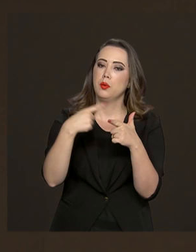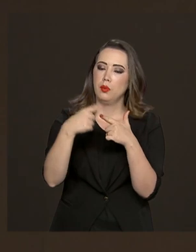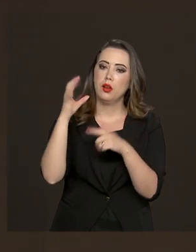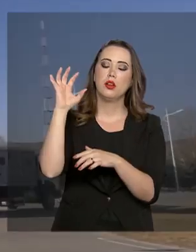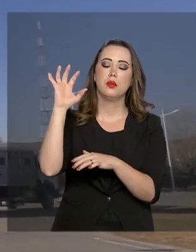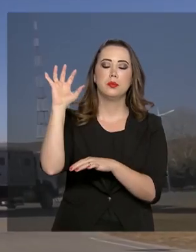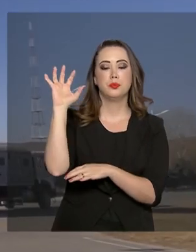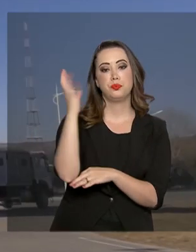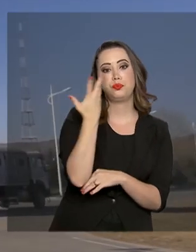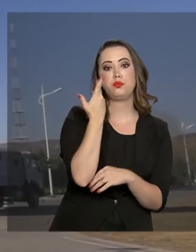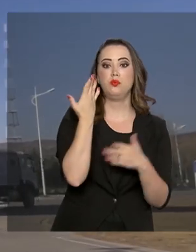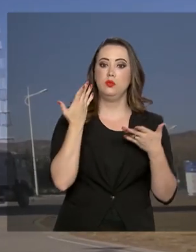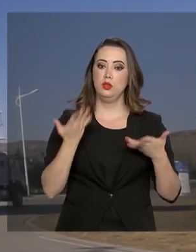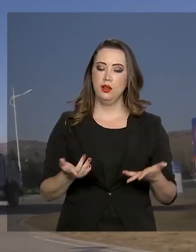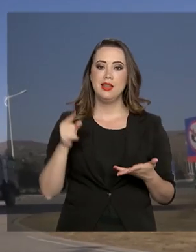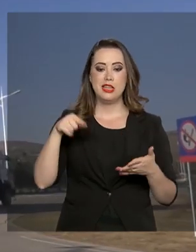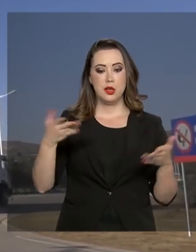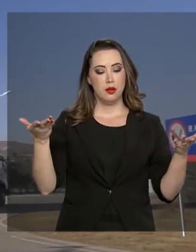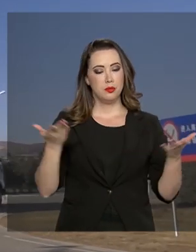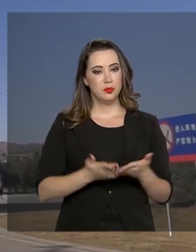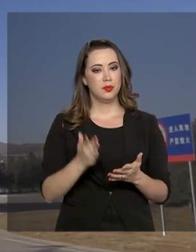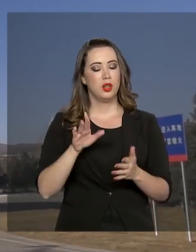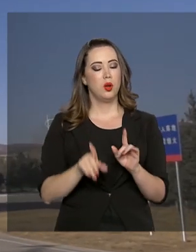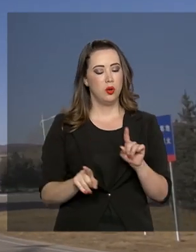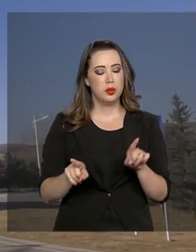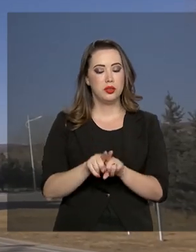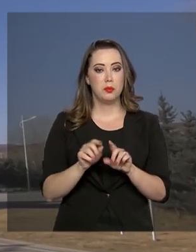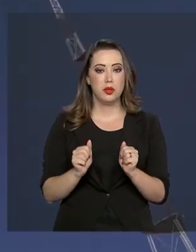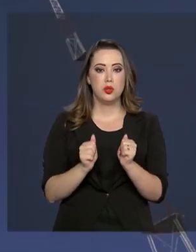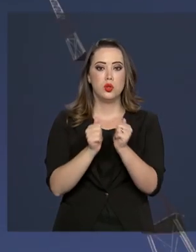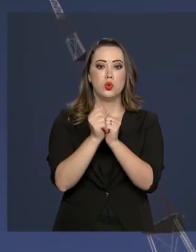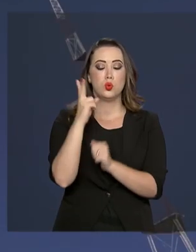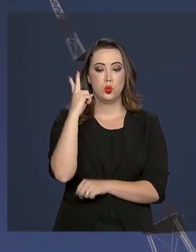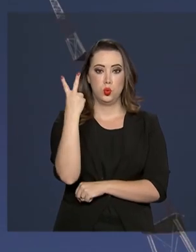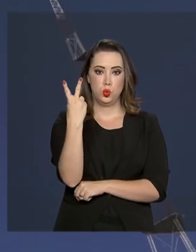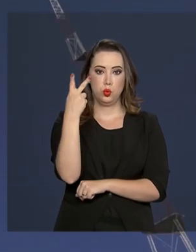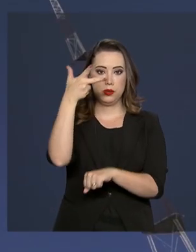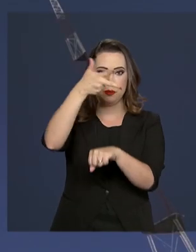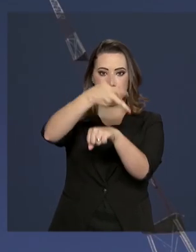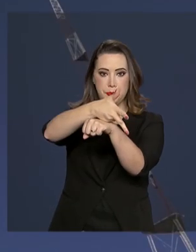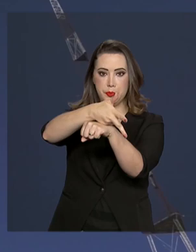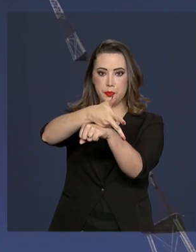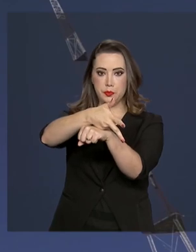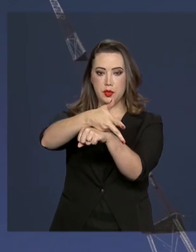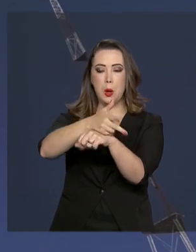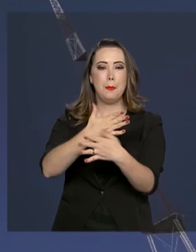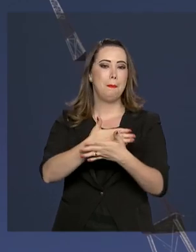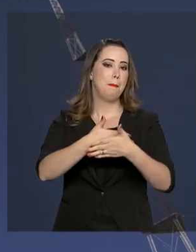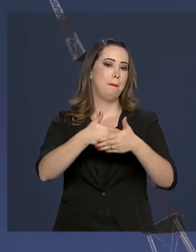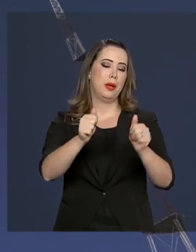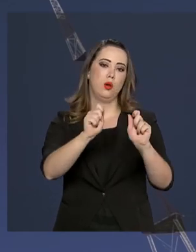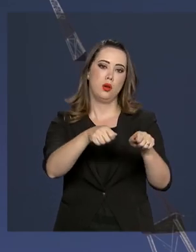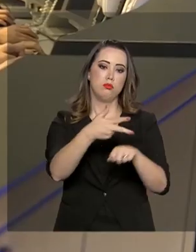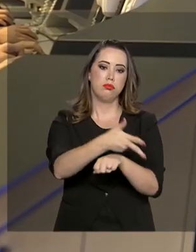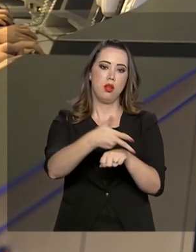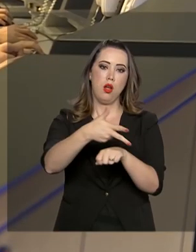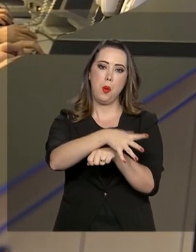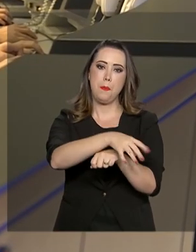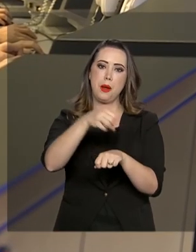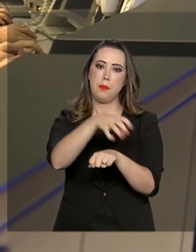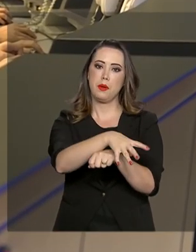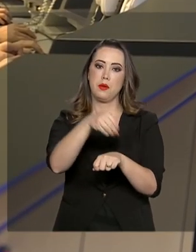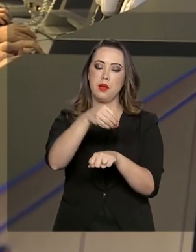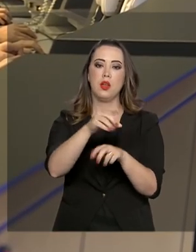naturais. E desta vez, o equipamento levou a bordo duas câmeras para garantir uma melhor captação e